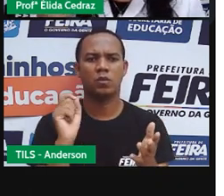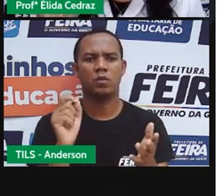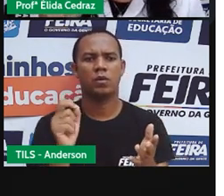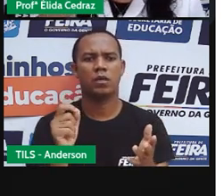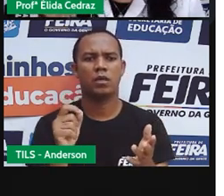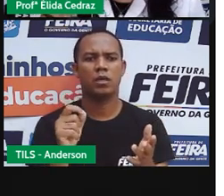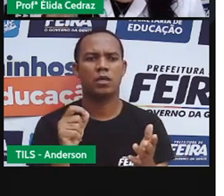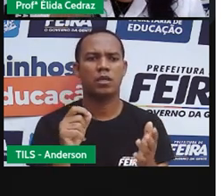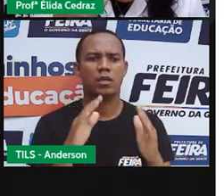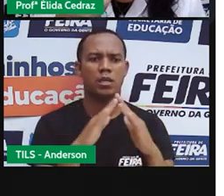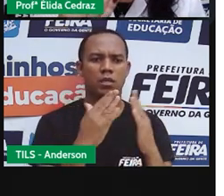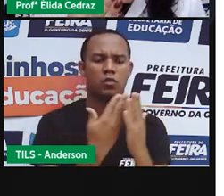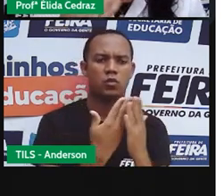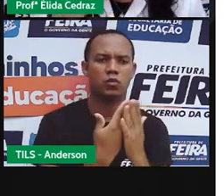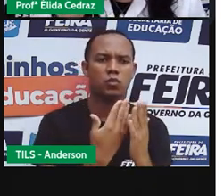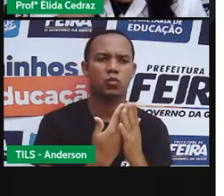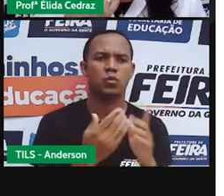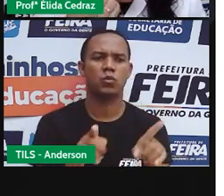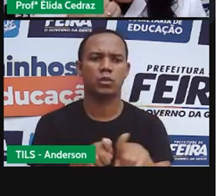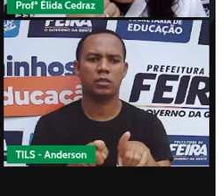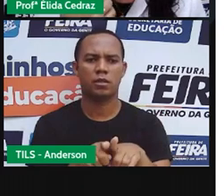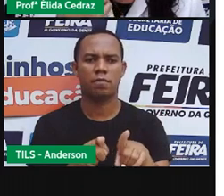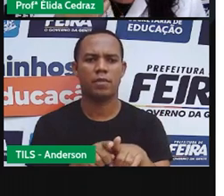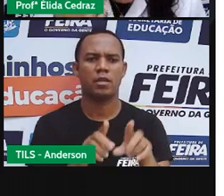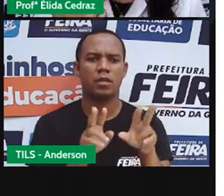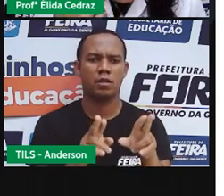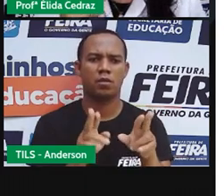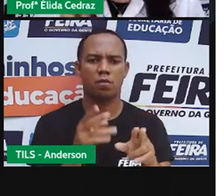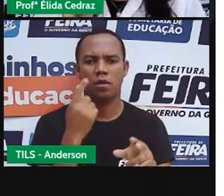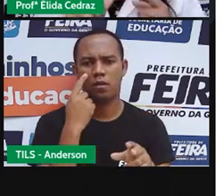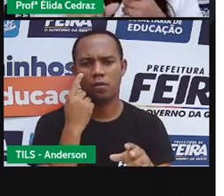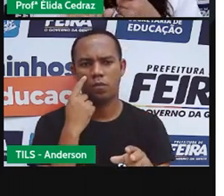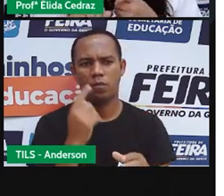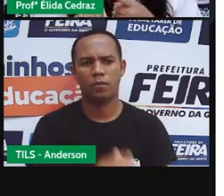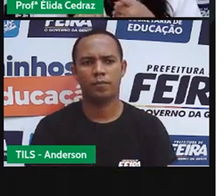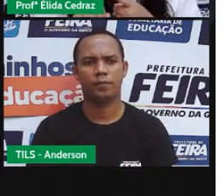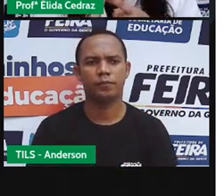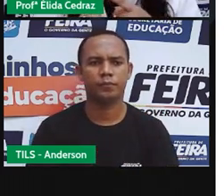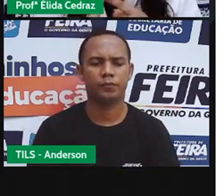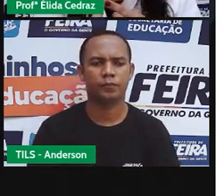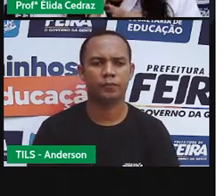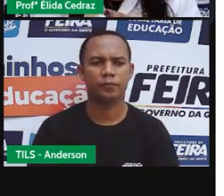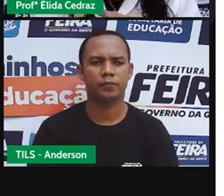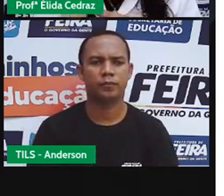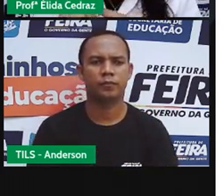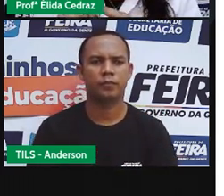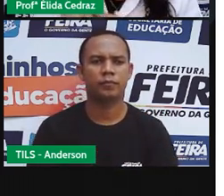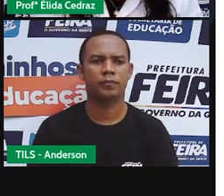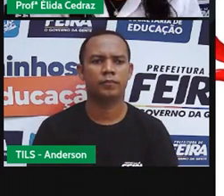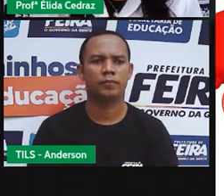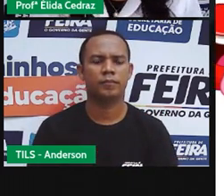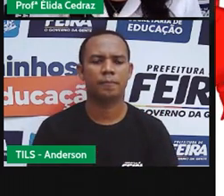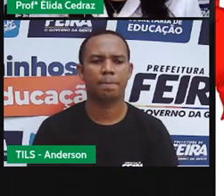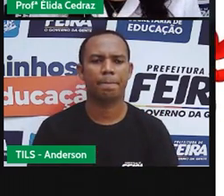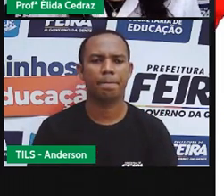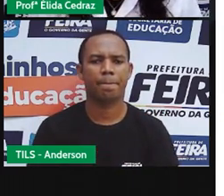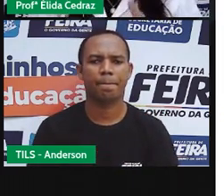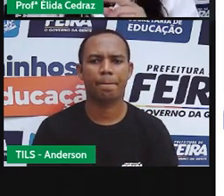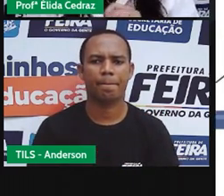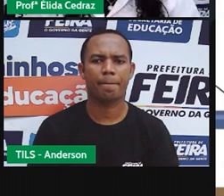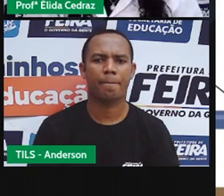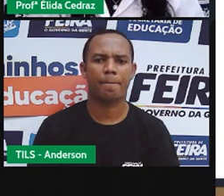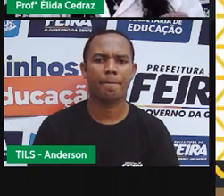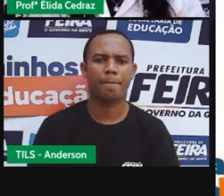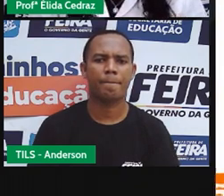go, bu, gué, gui. Com que, ué e gué, gui.